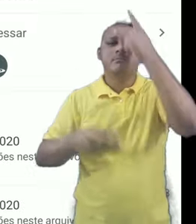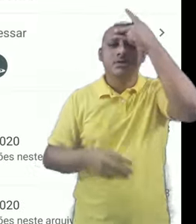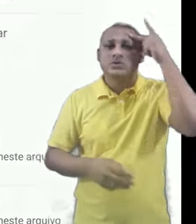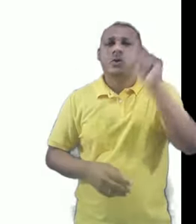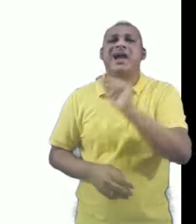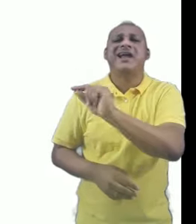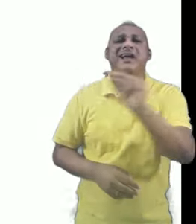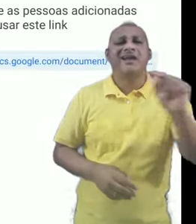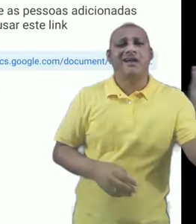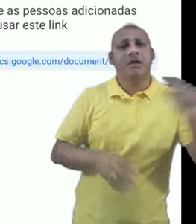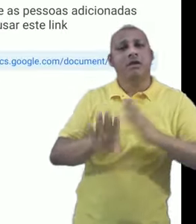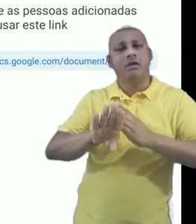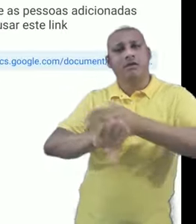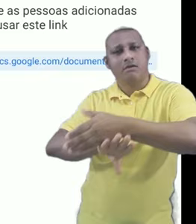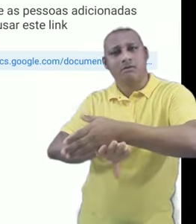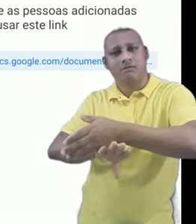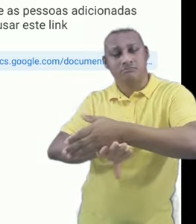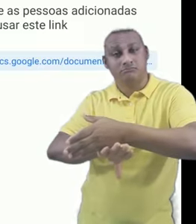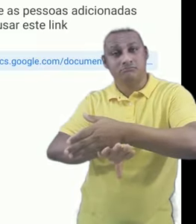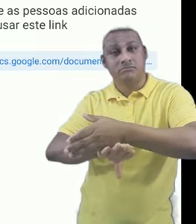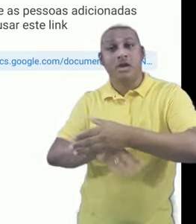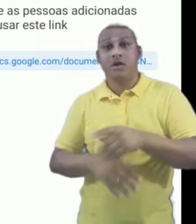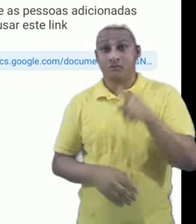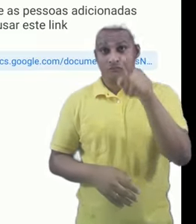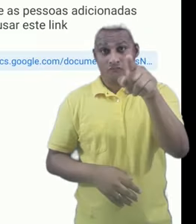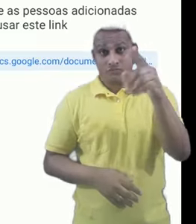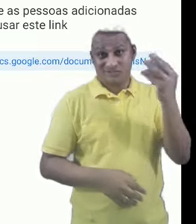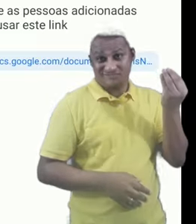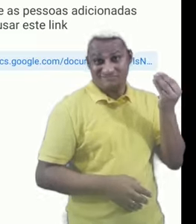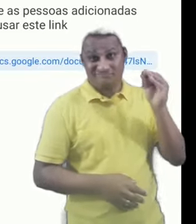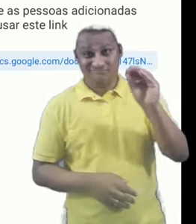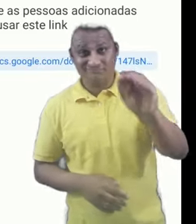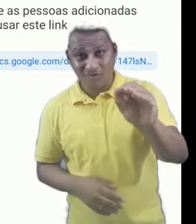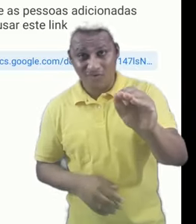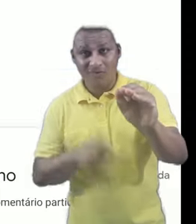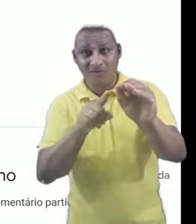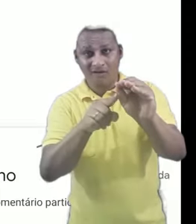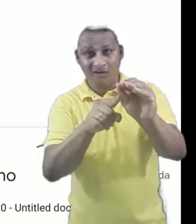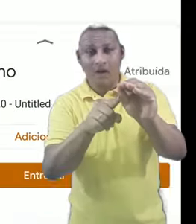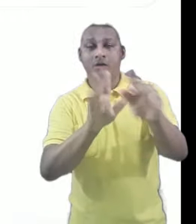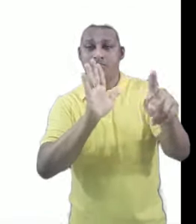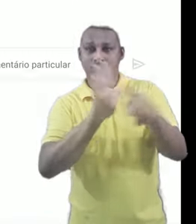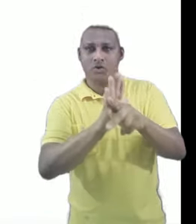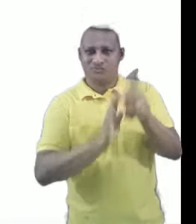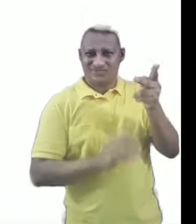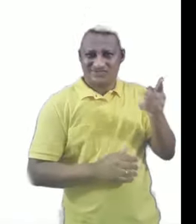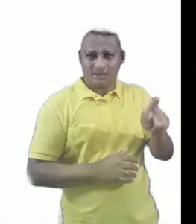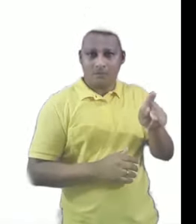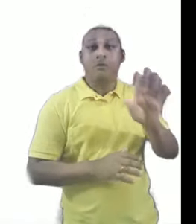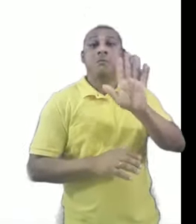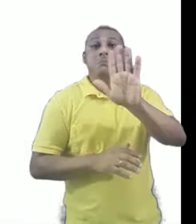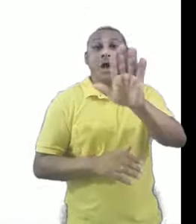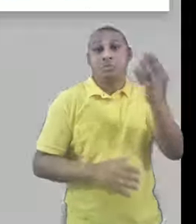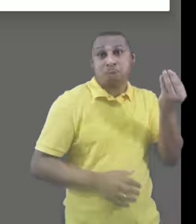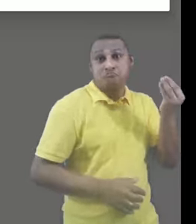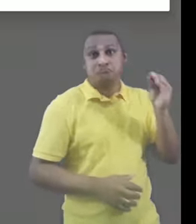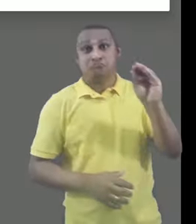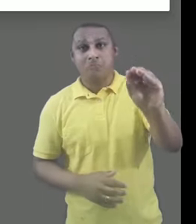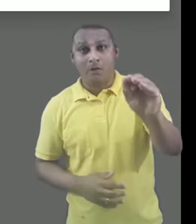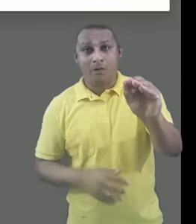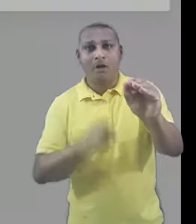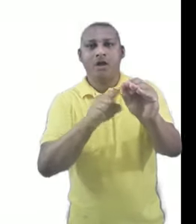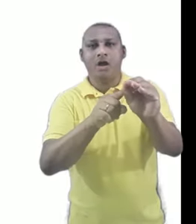pode acessar. Como você pode ver, o aluno é o proprietário do arquivo. Ao entregar a atividade para o professor,